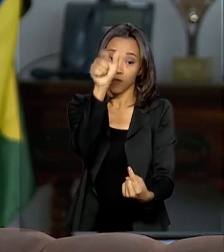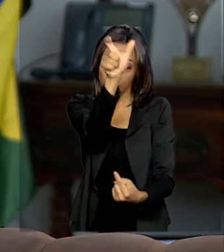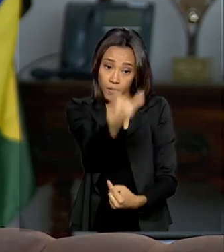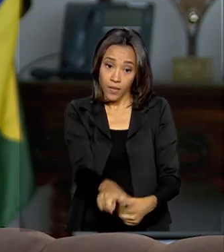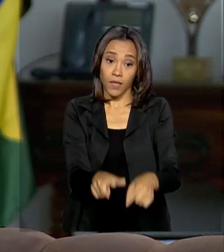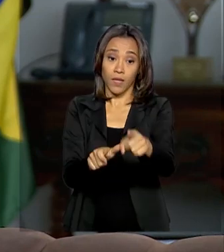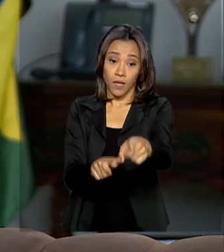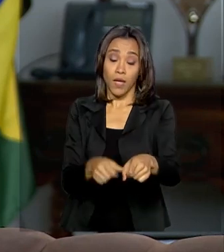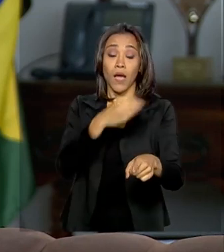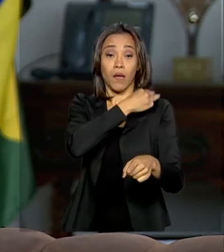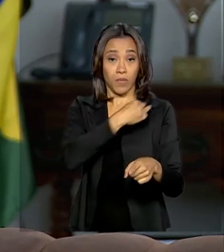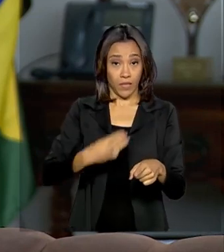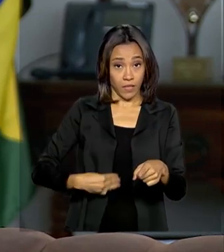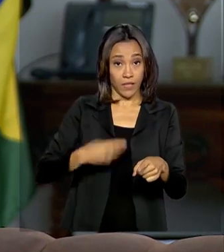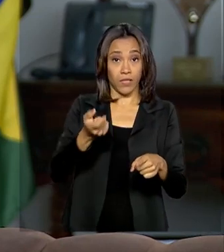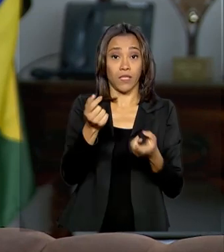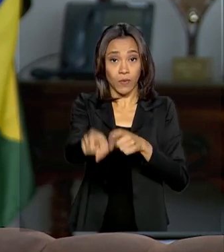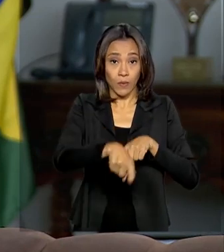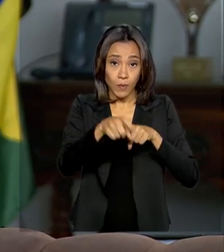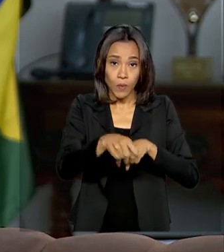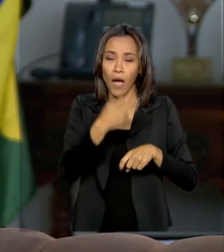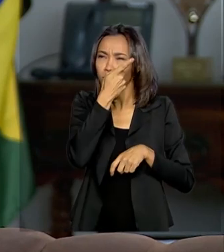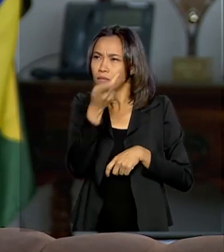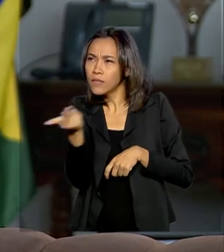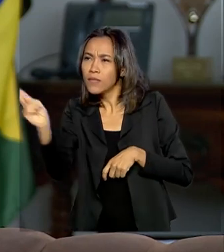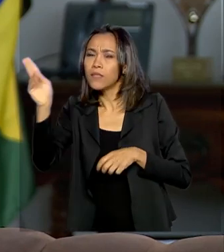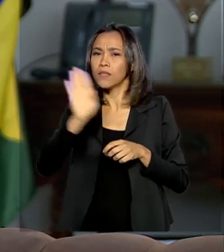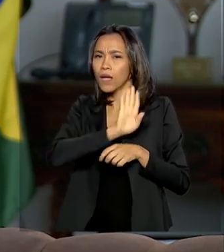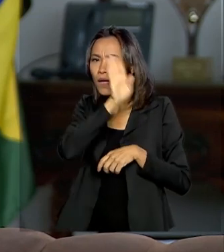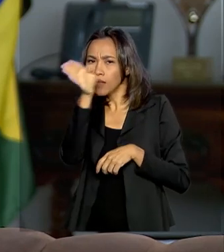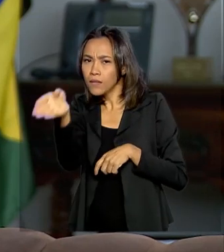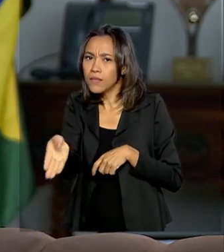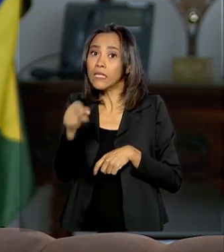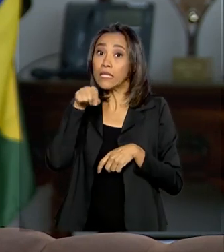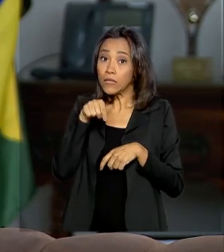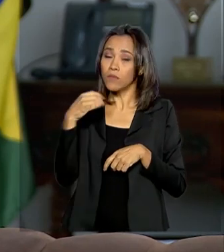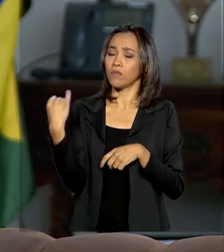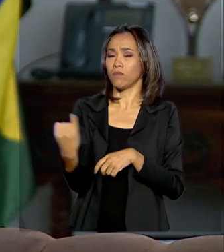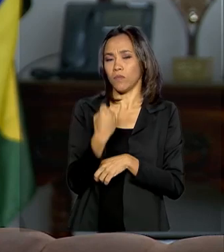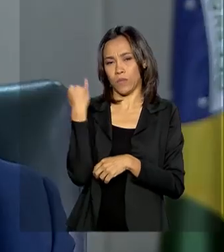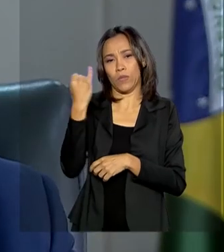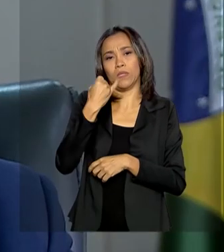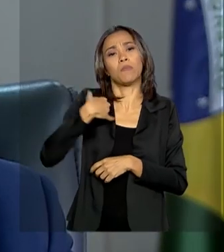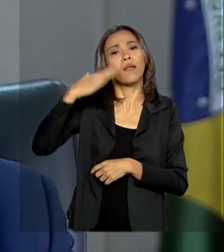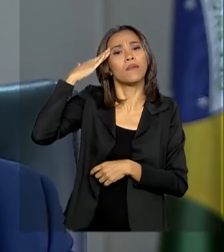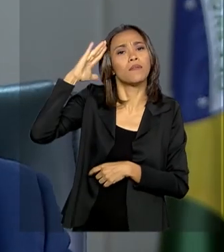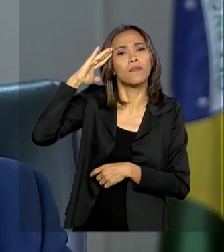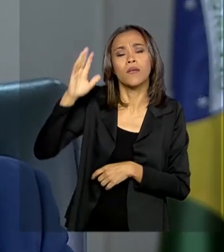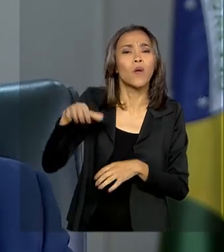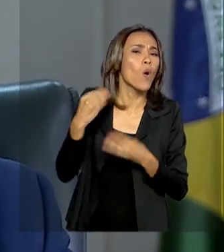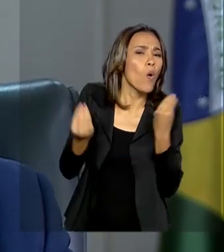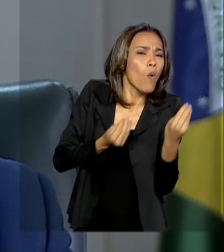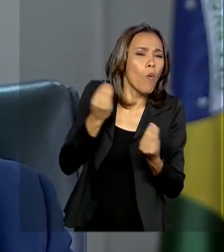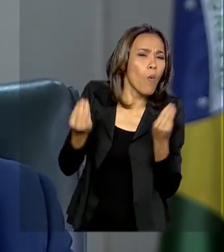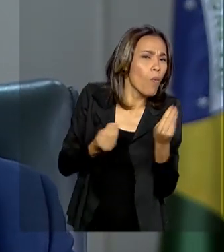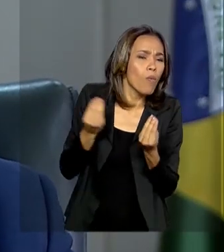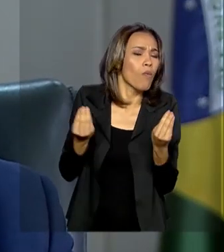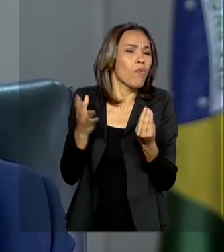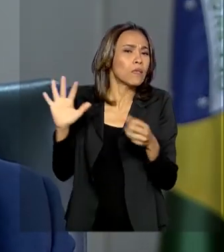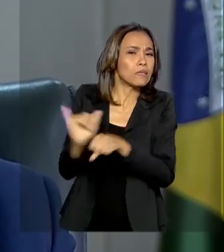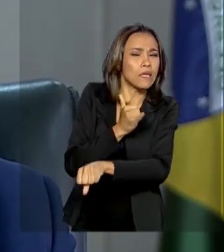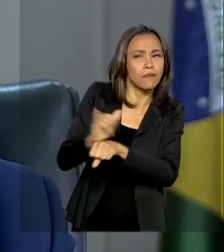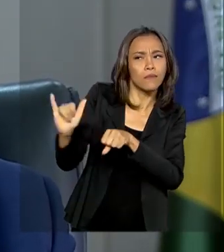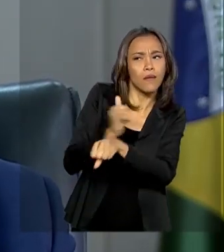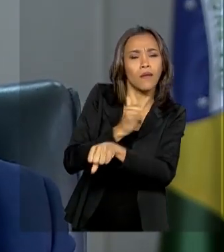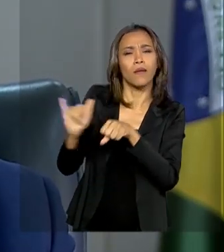da Agricultura, a visita oficial e os encontros bilaterais são importantes para entender qual o espaço que o Brasil tem para se